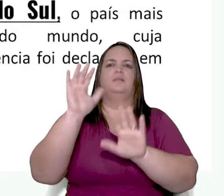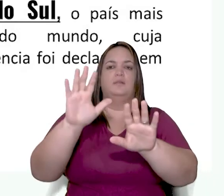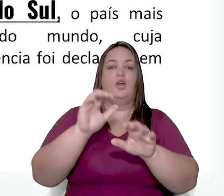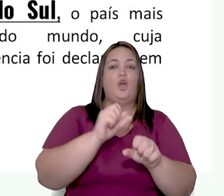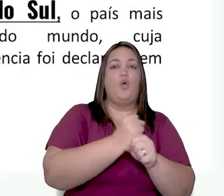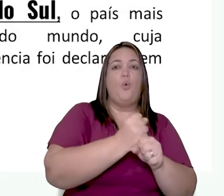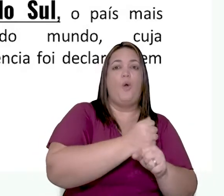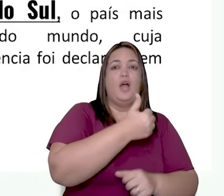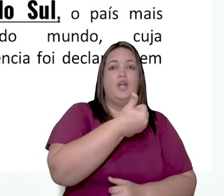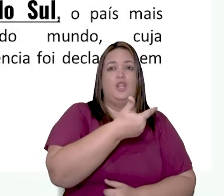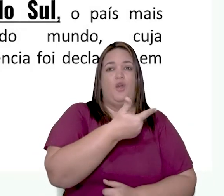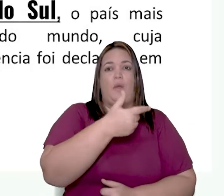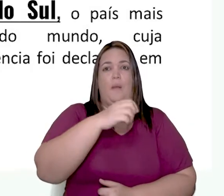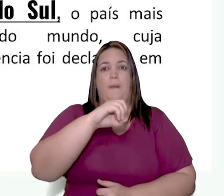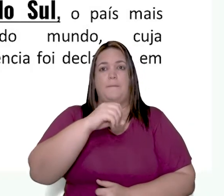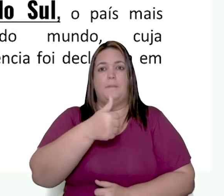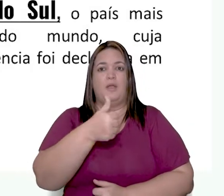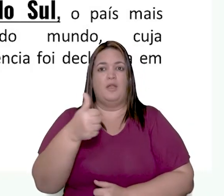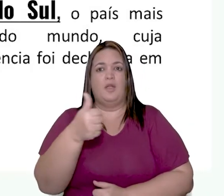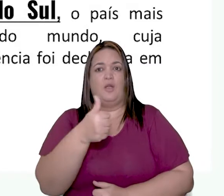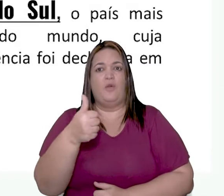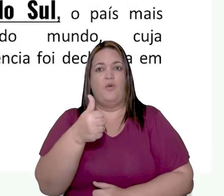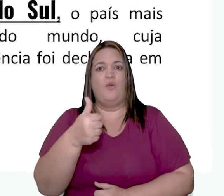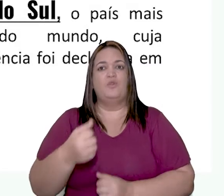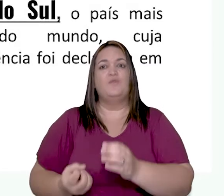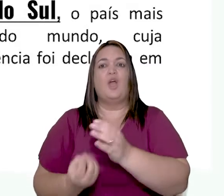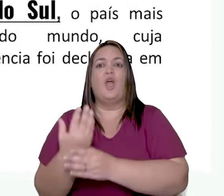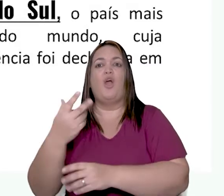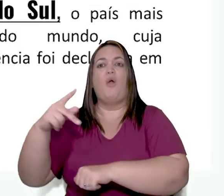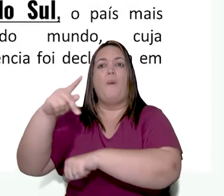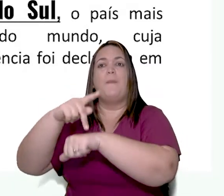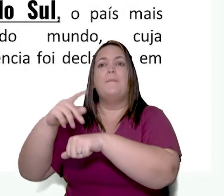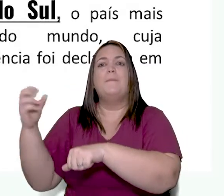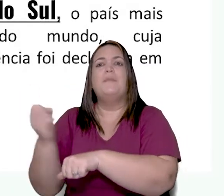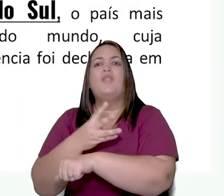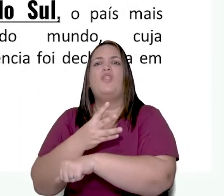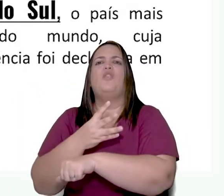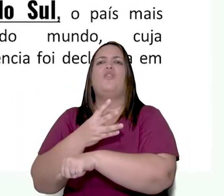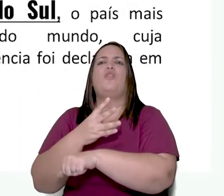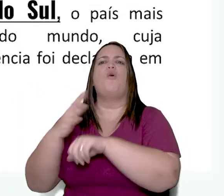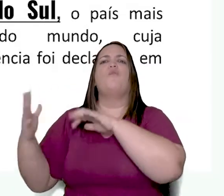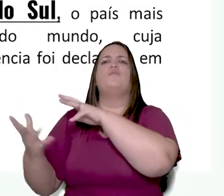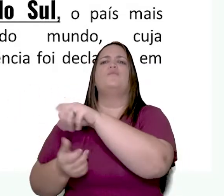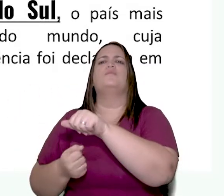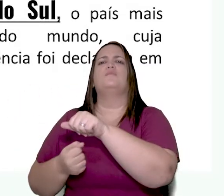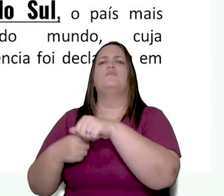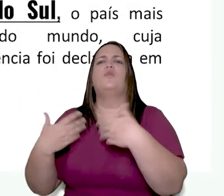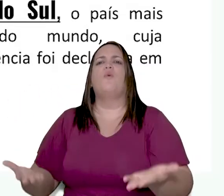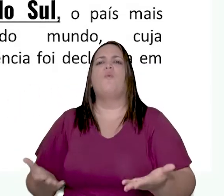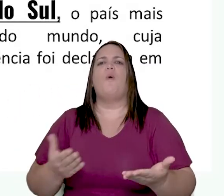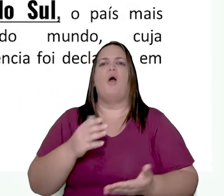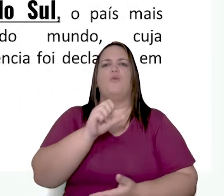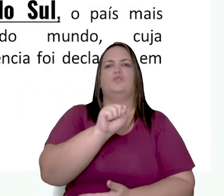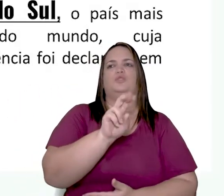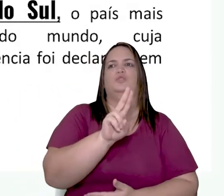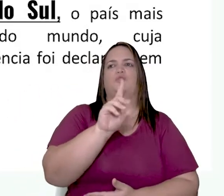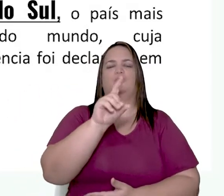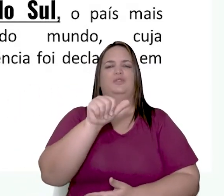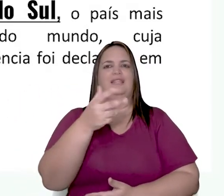de 2011 surgiu o mais novo país do mundo, o Sudão do Sul.